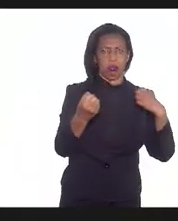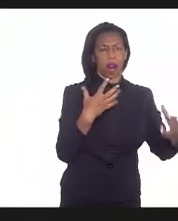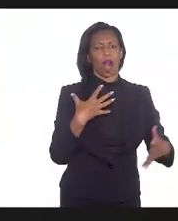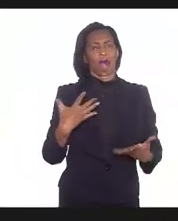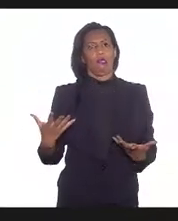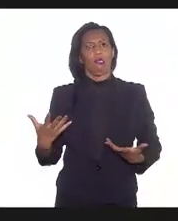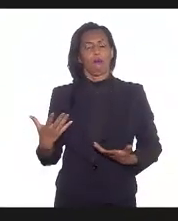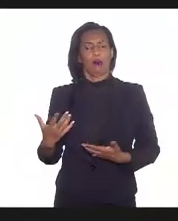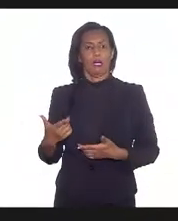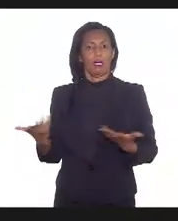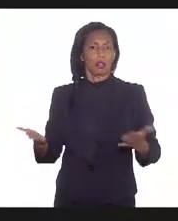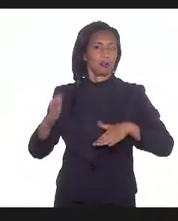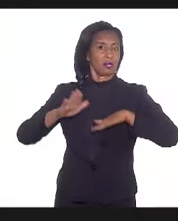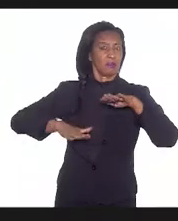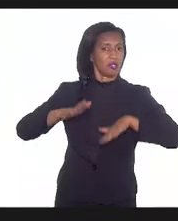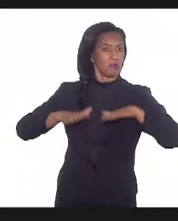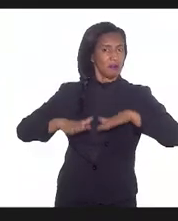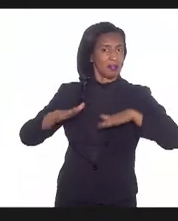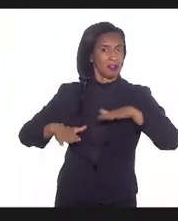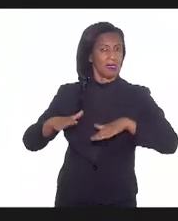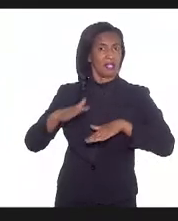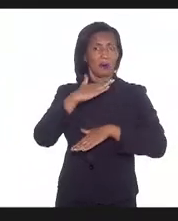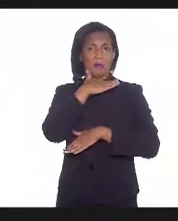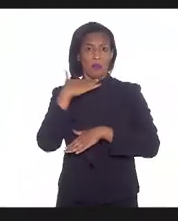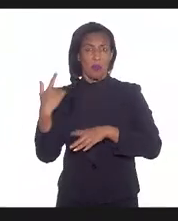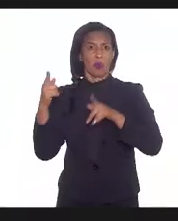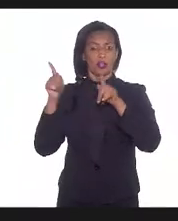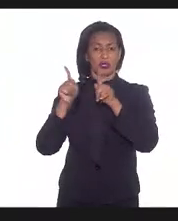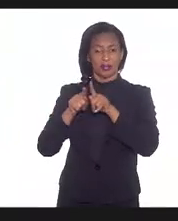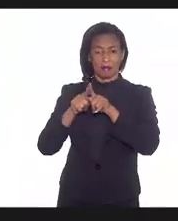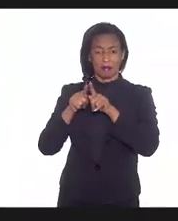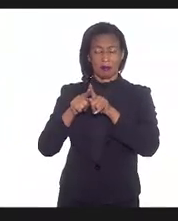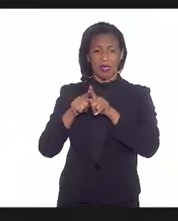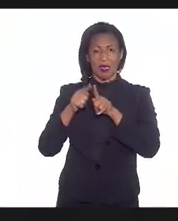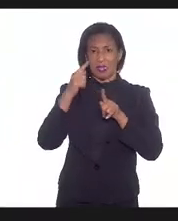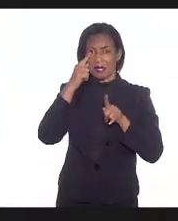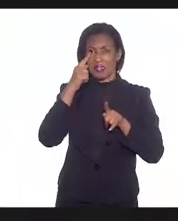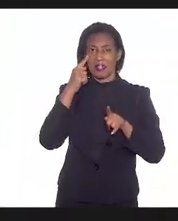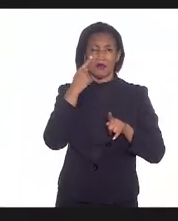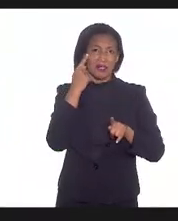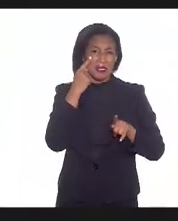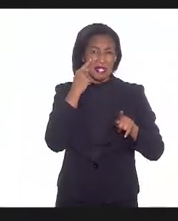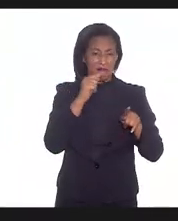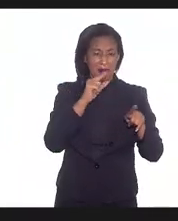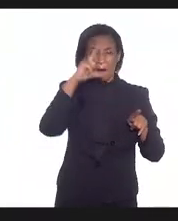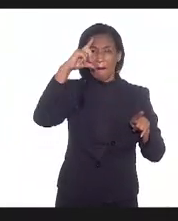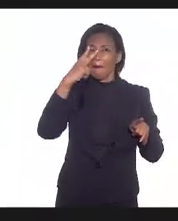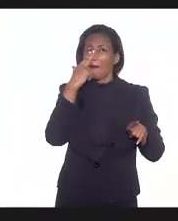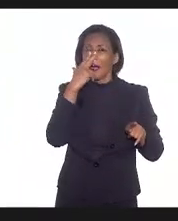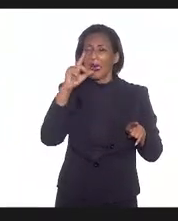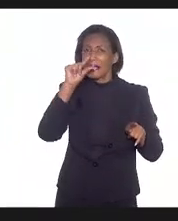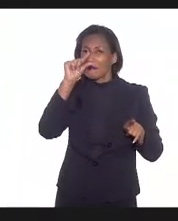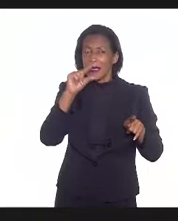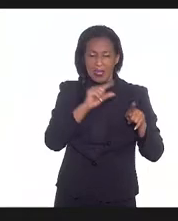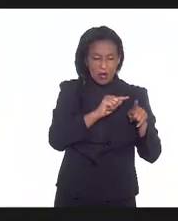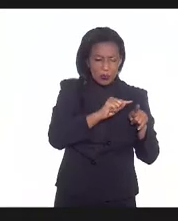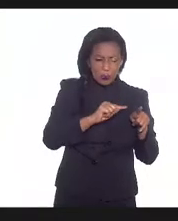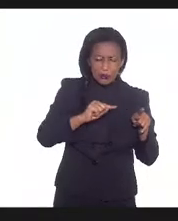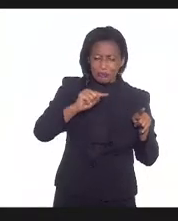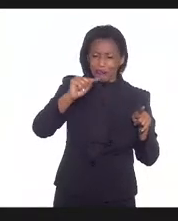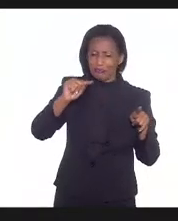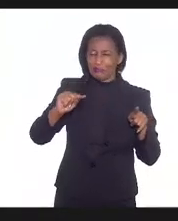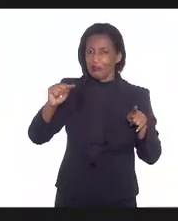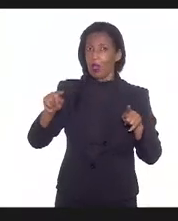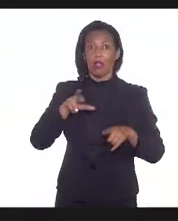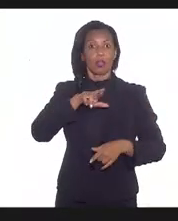o caso de mortes, aquele gráfico que a gente vê, aquele gráfico que parece pequeno, não é, é um amontoado de caixões, é um